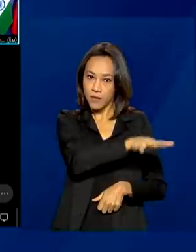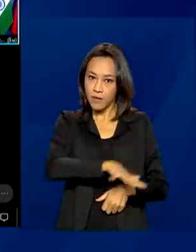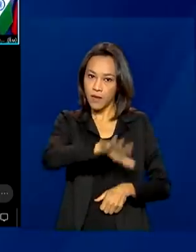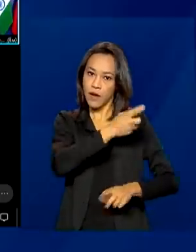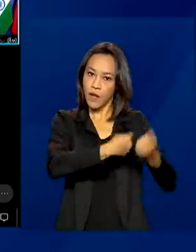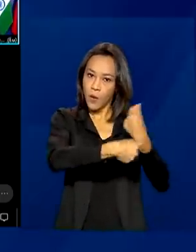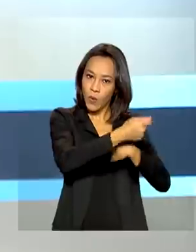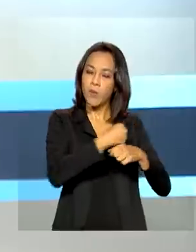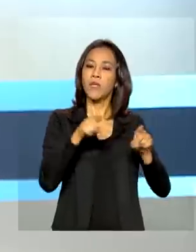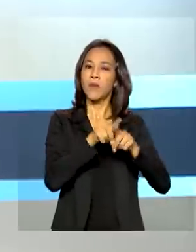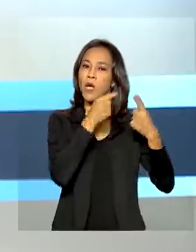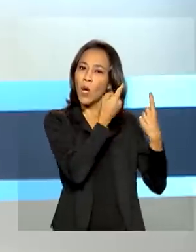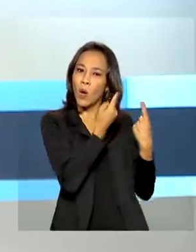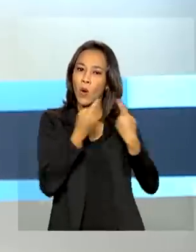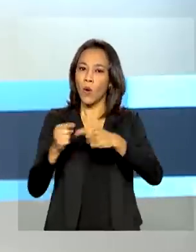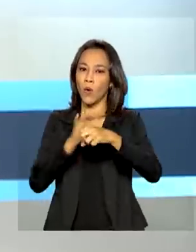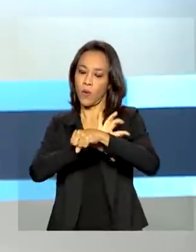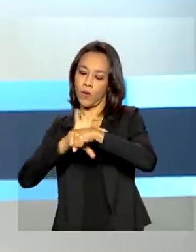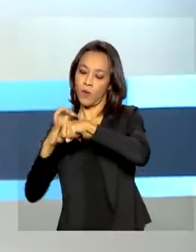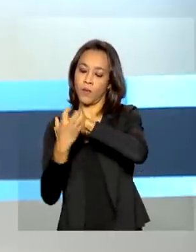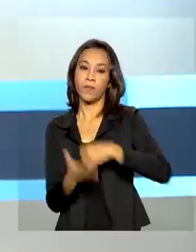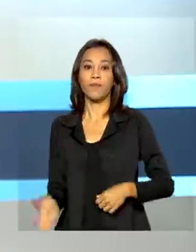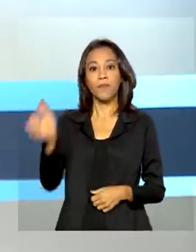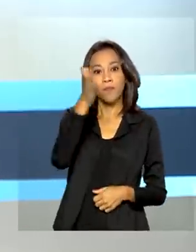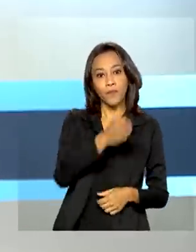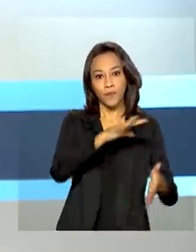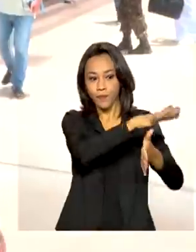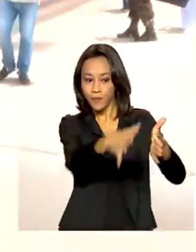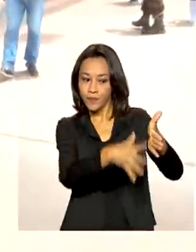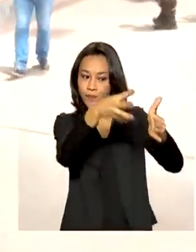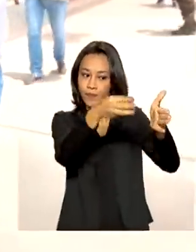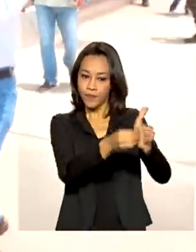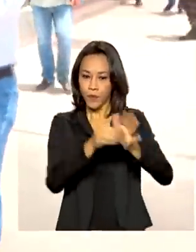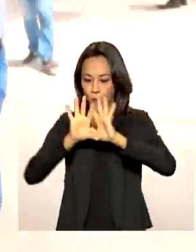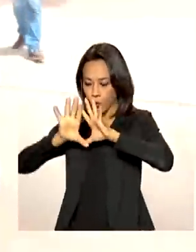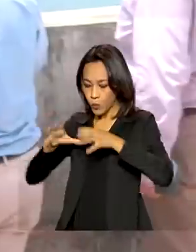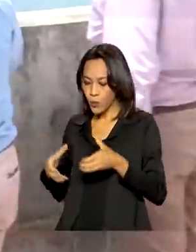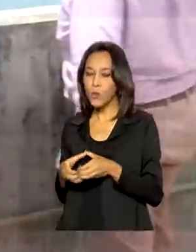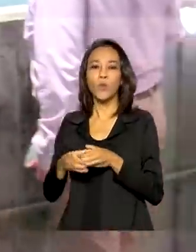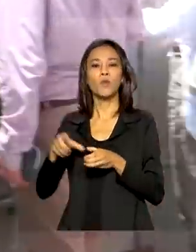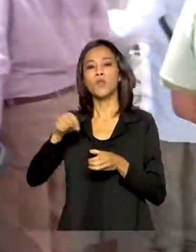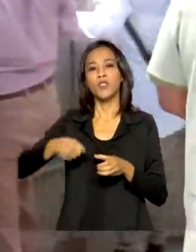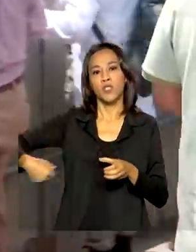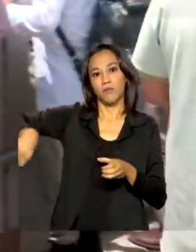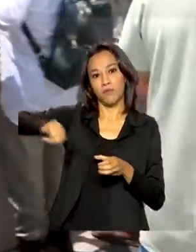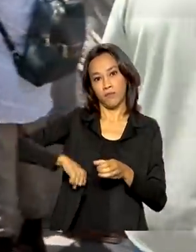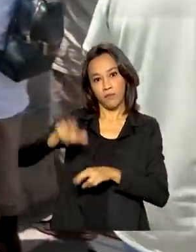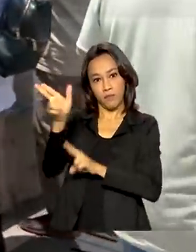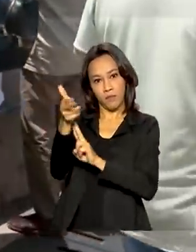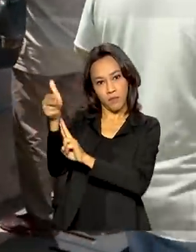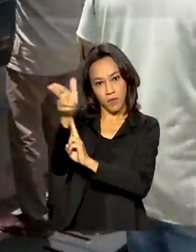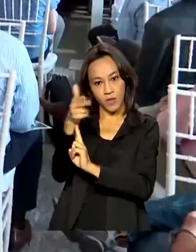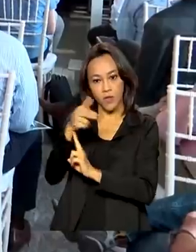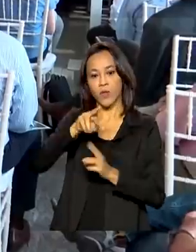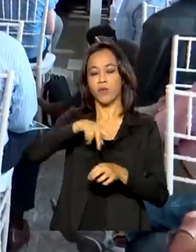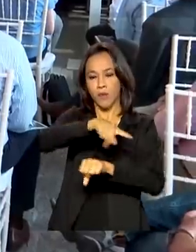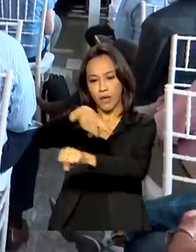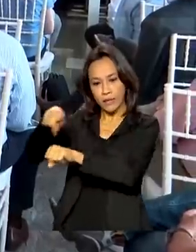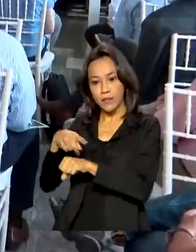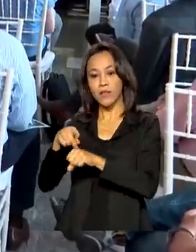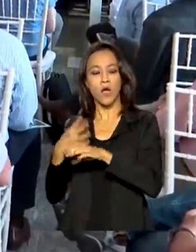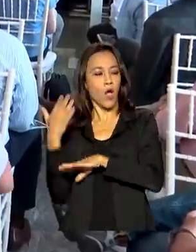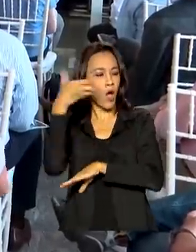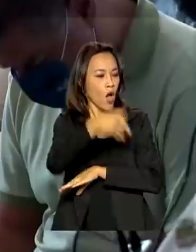no combate à pandemia. Amazônia é legal. Comitiva de embaixadores estrangeiros conhece mais sobre a